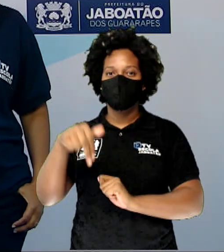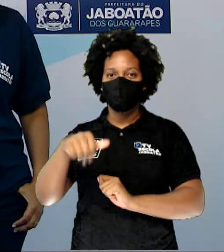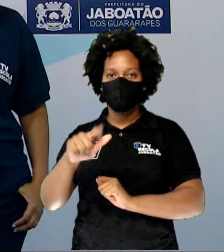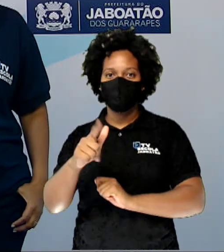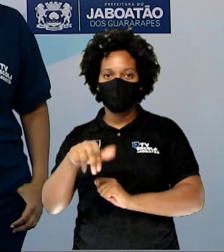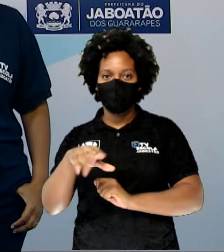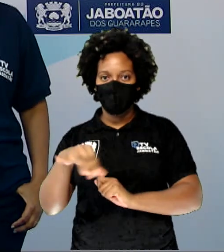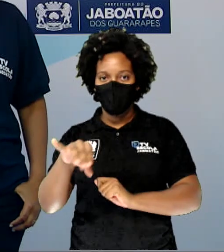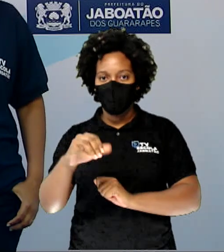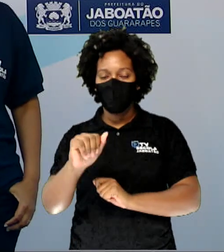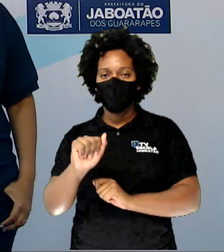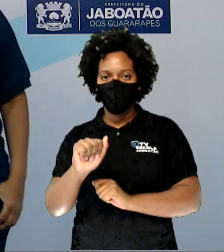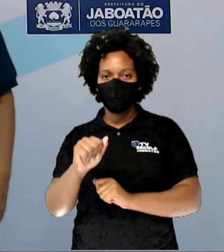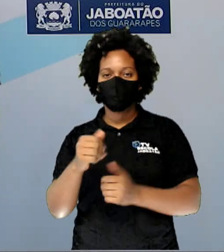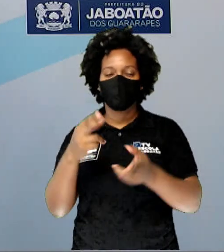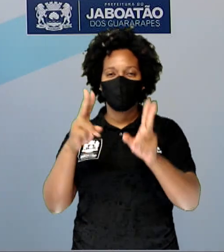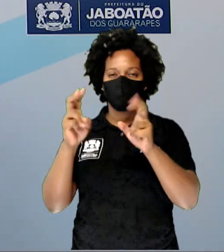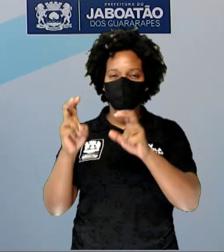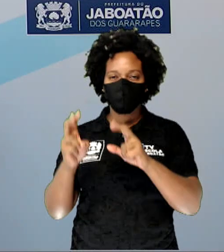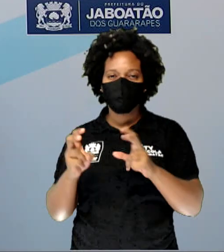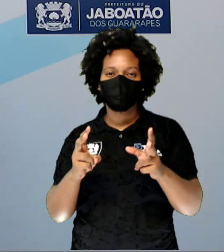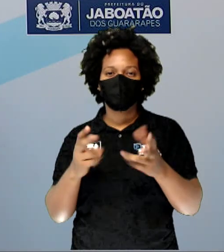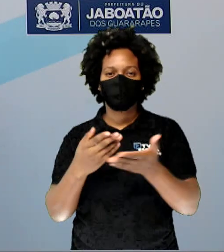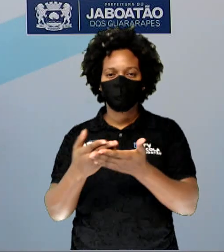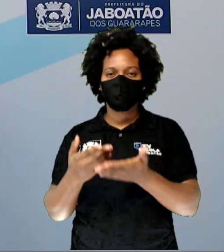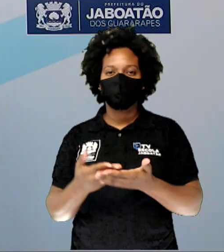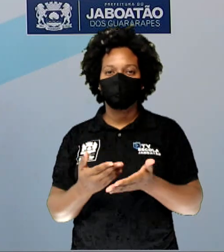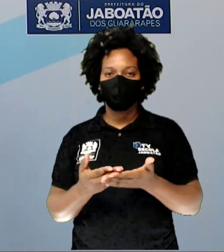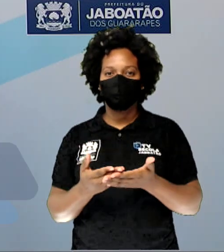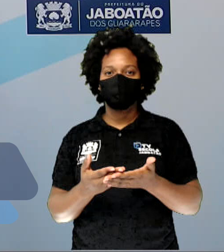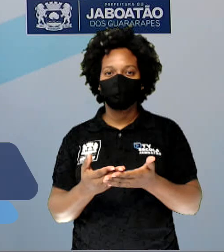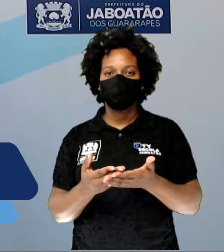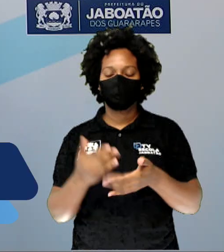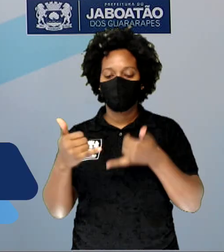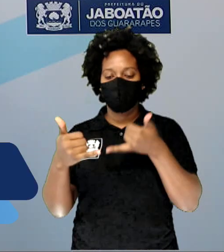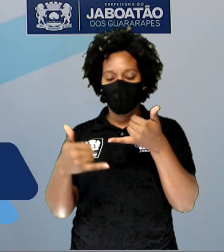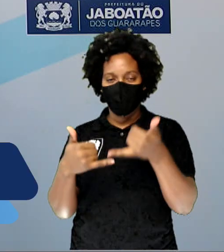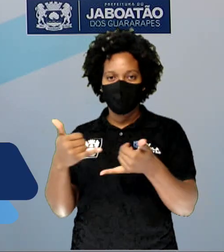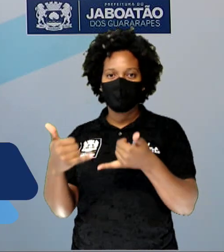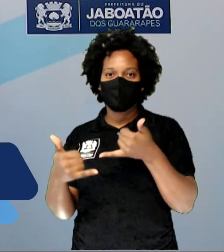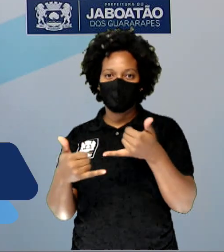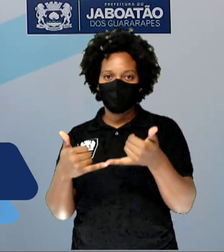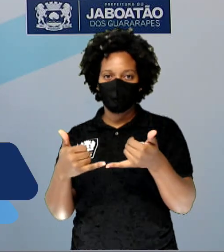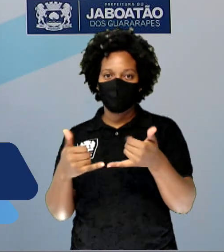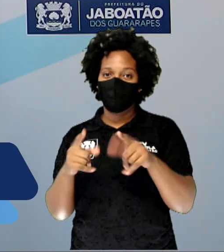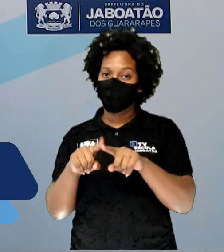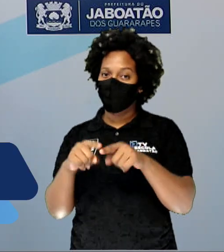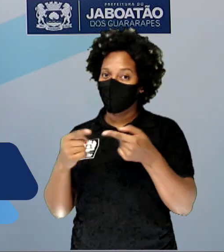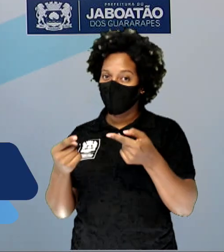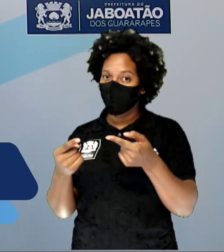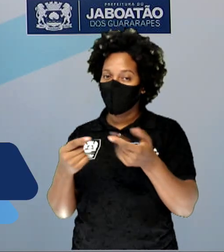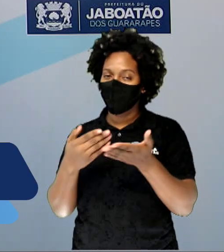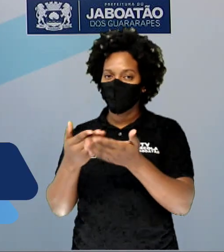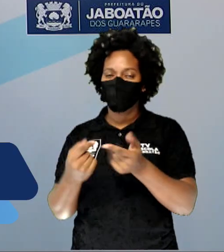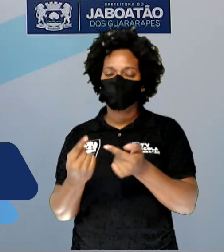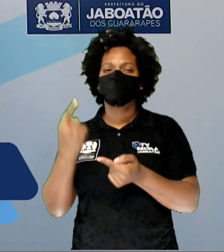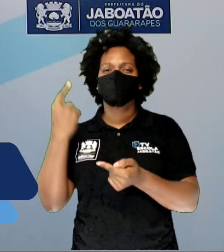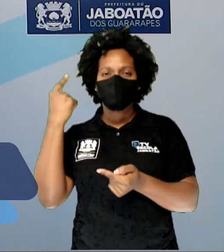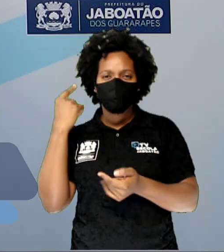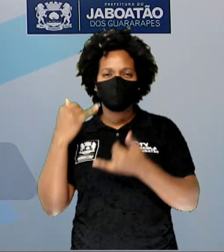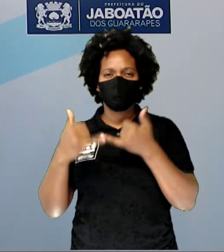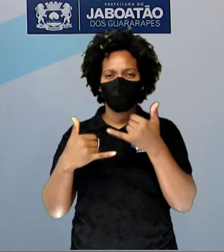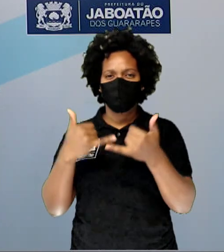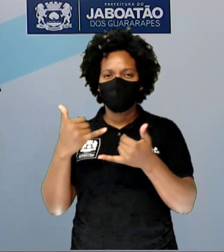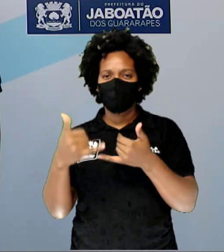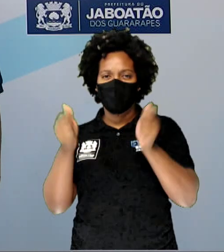uma aula para vocês, que a gente vai falar, como na aula passada, sobre brinquedos. Só que na aula passada a falou de brinquedos